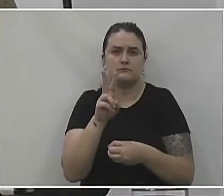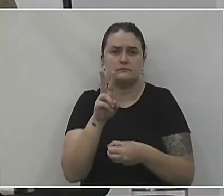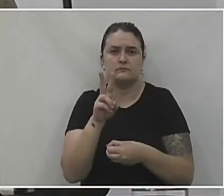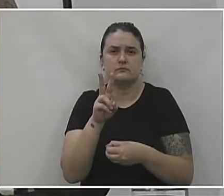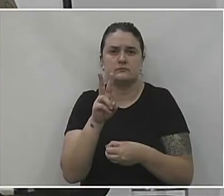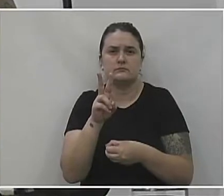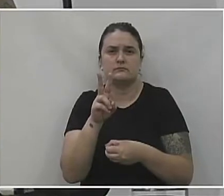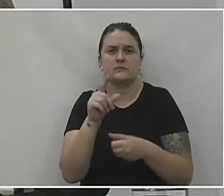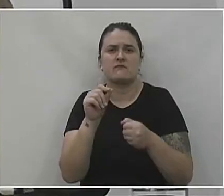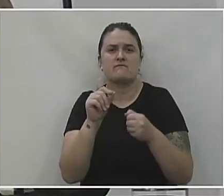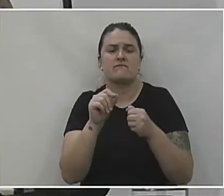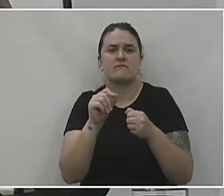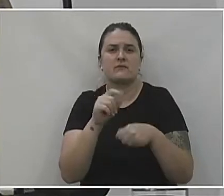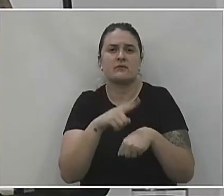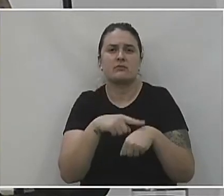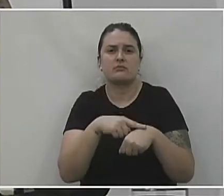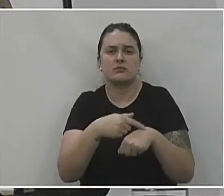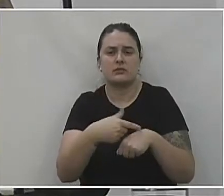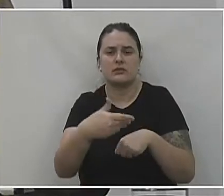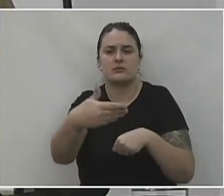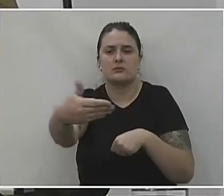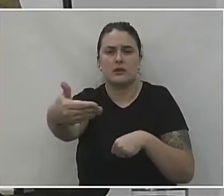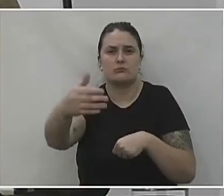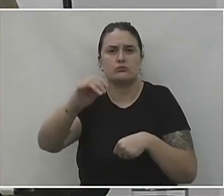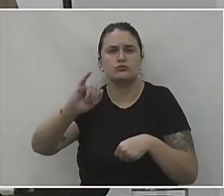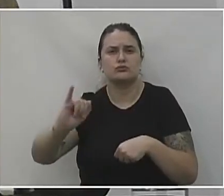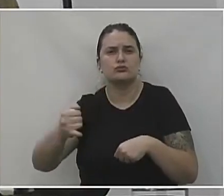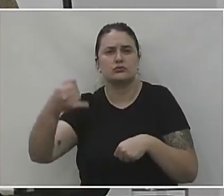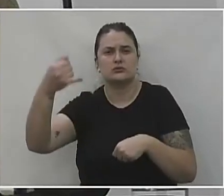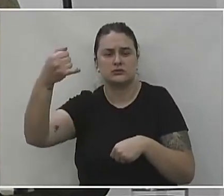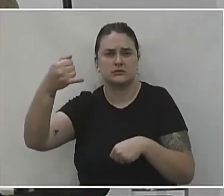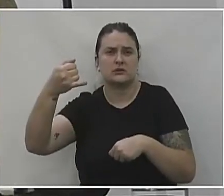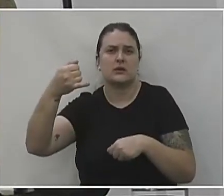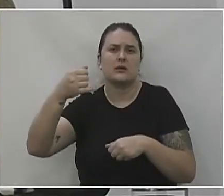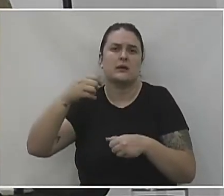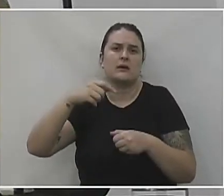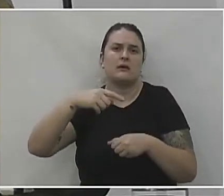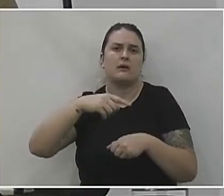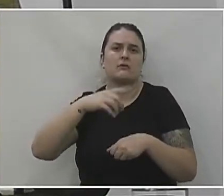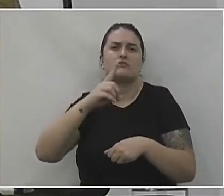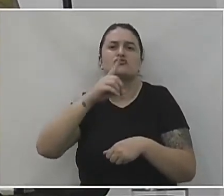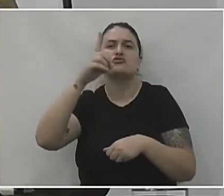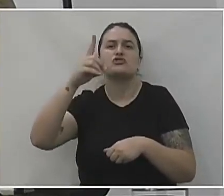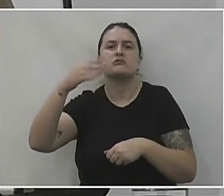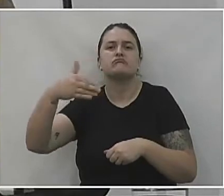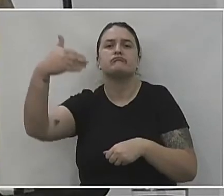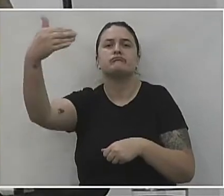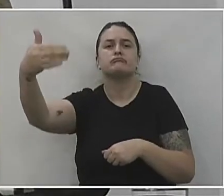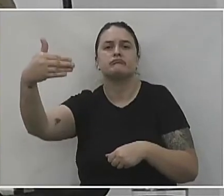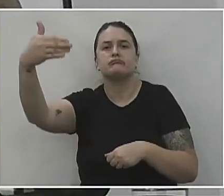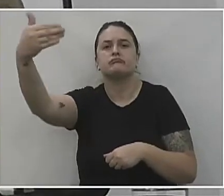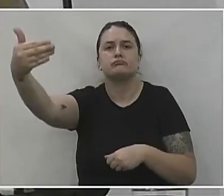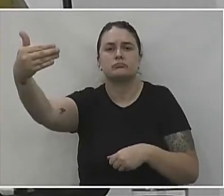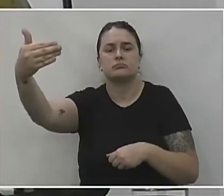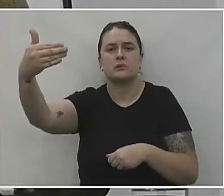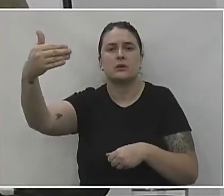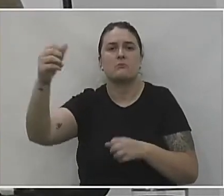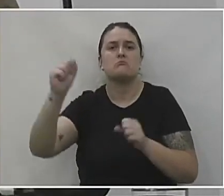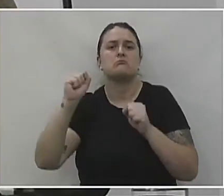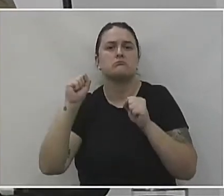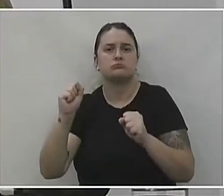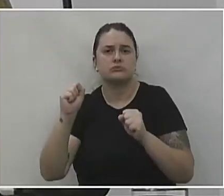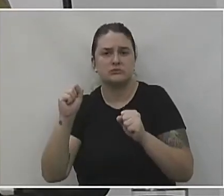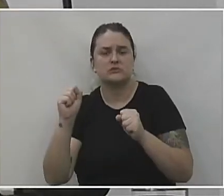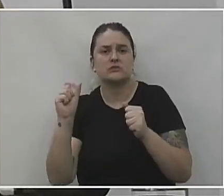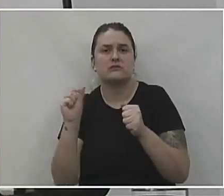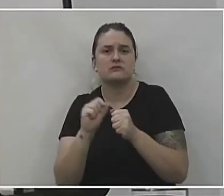estendeu o recebimento de algumas taxas, postergou para datas mais adiantes, para poder